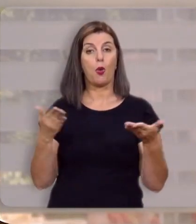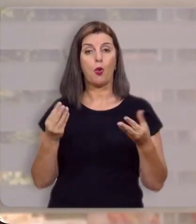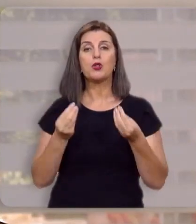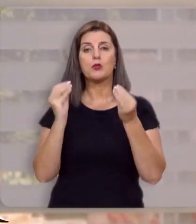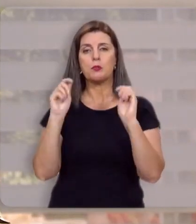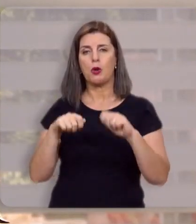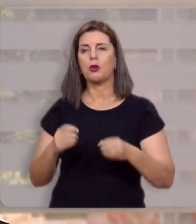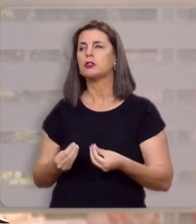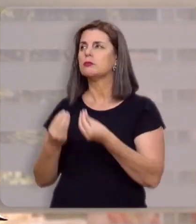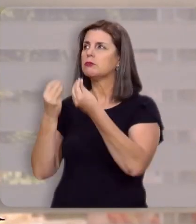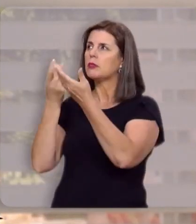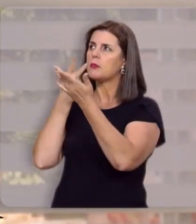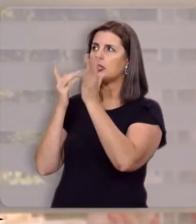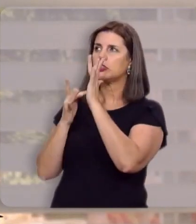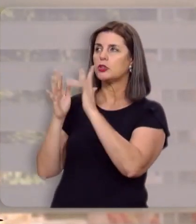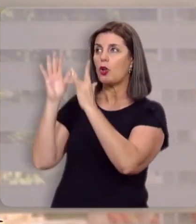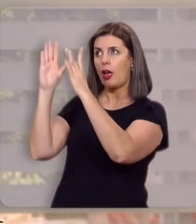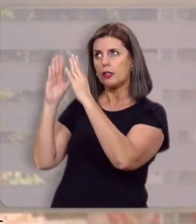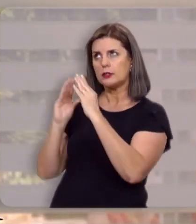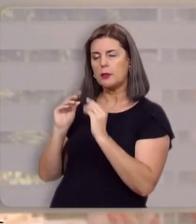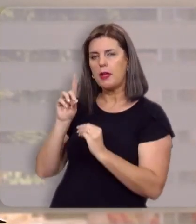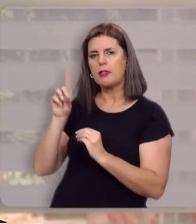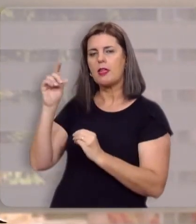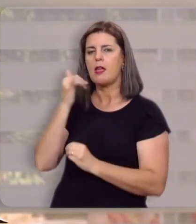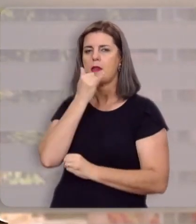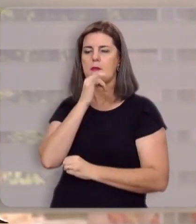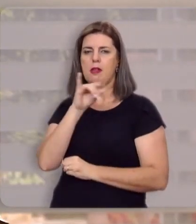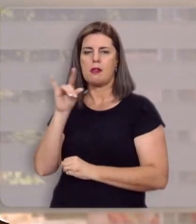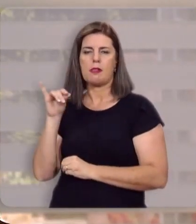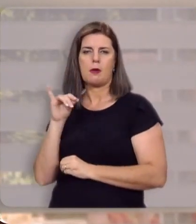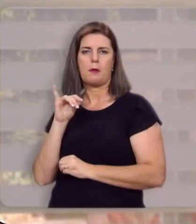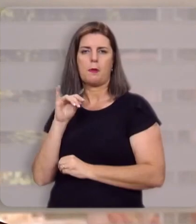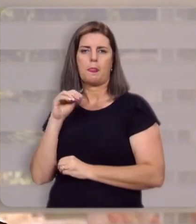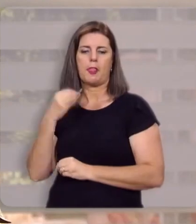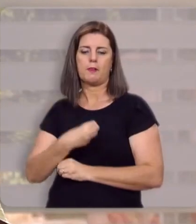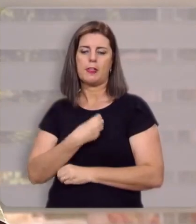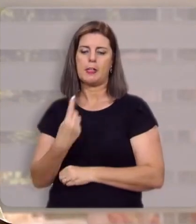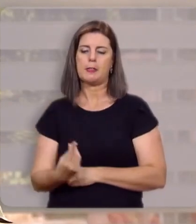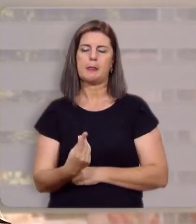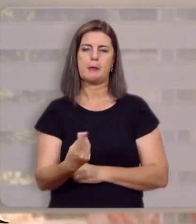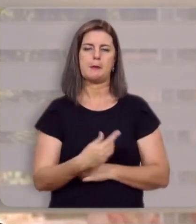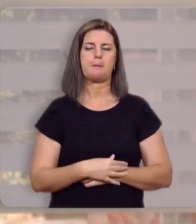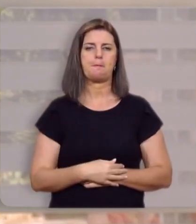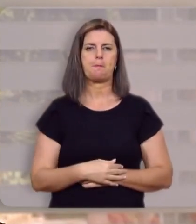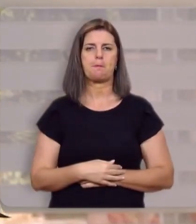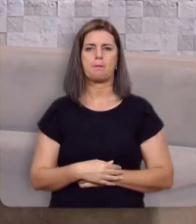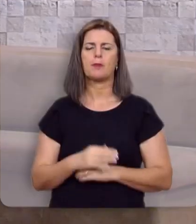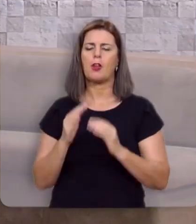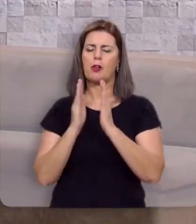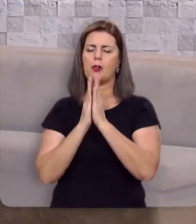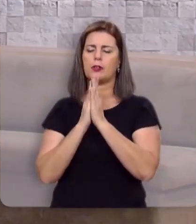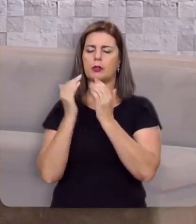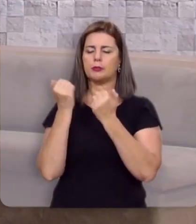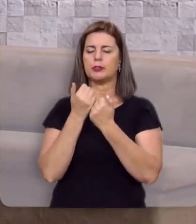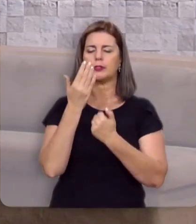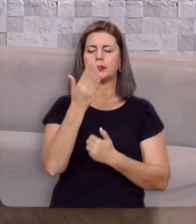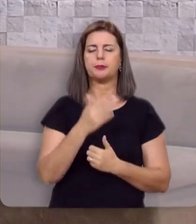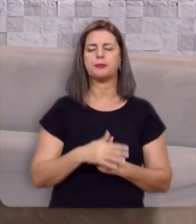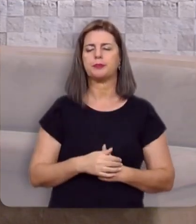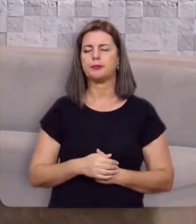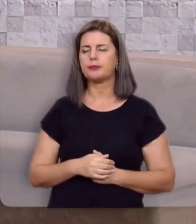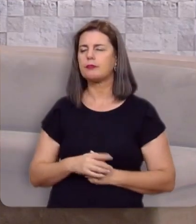nas mãos de Jesus, e receber dele o perdão e a vida eterna, eu vou orar com você,